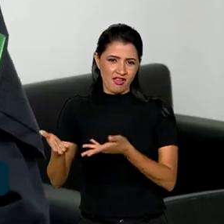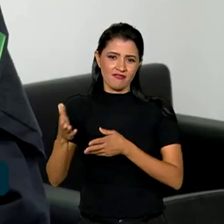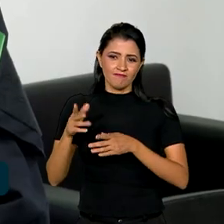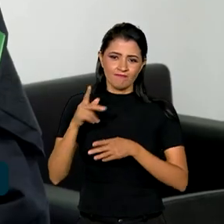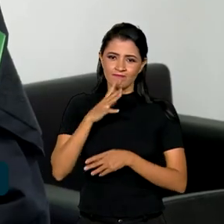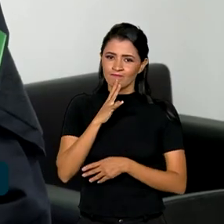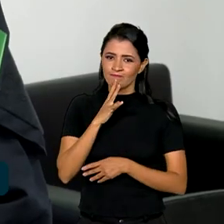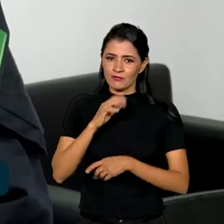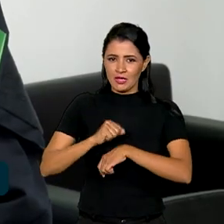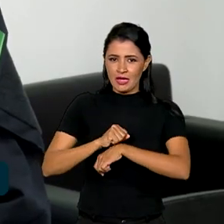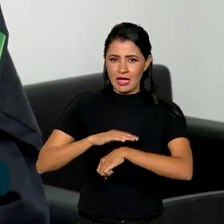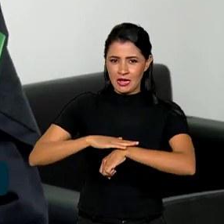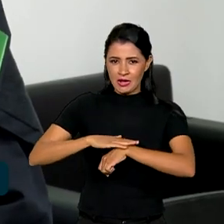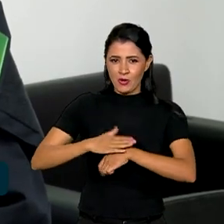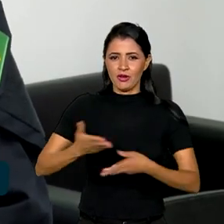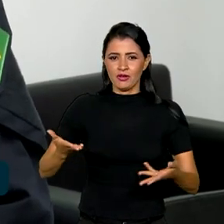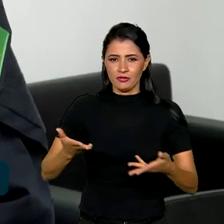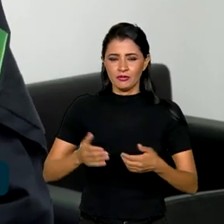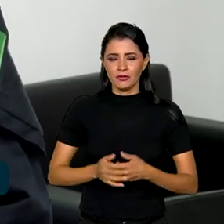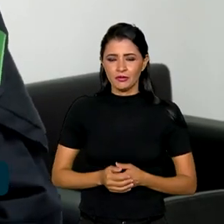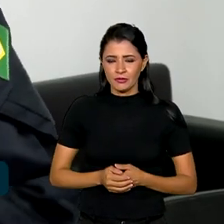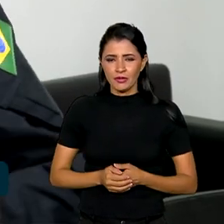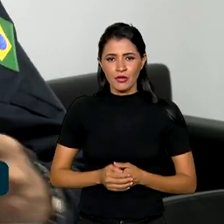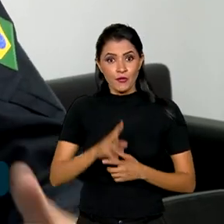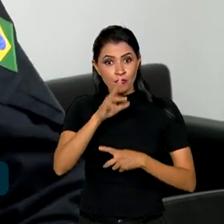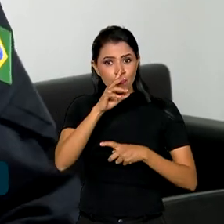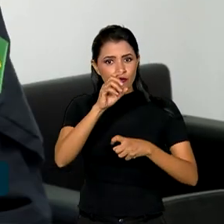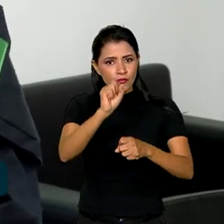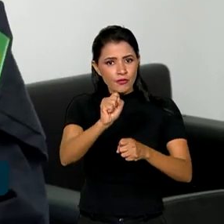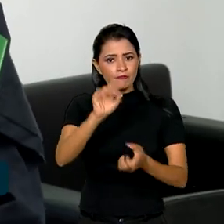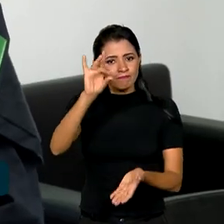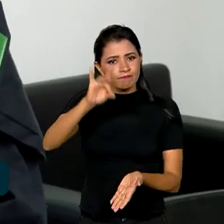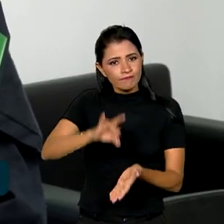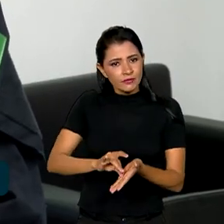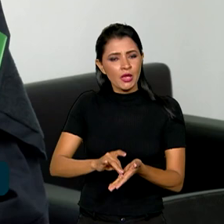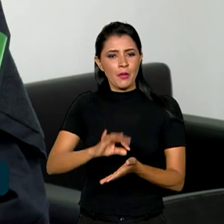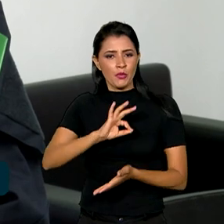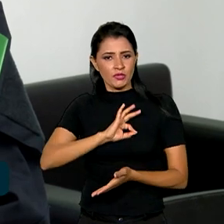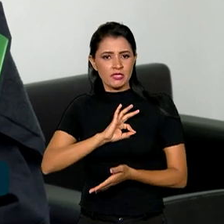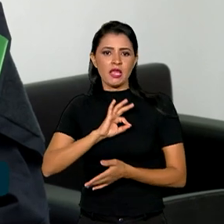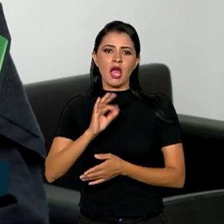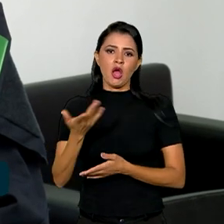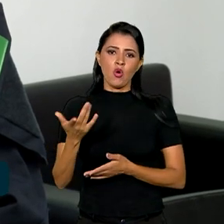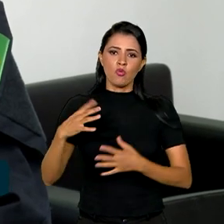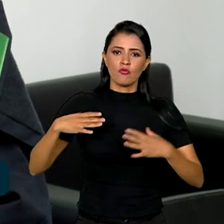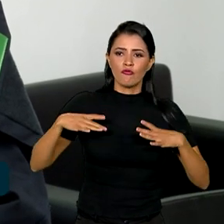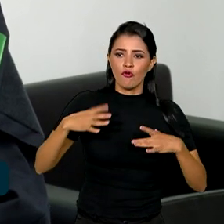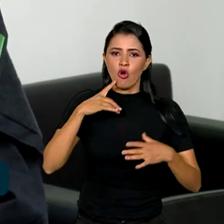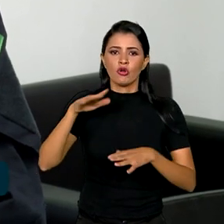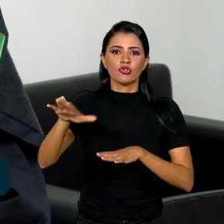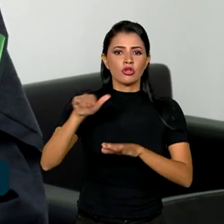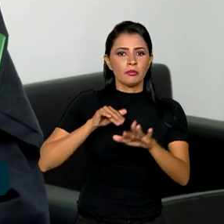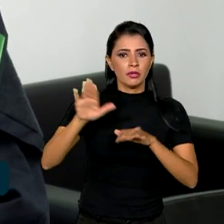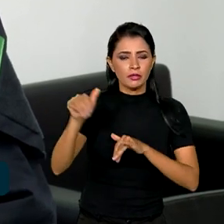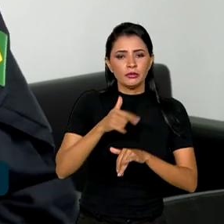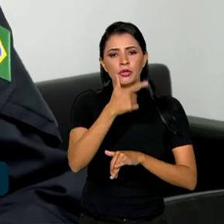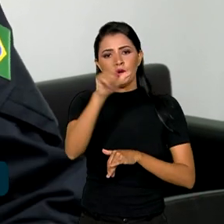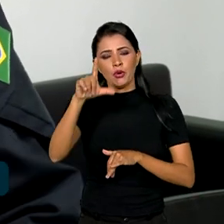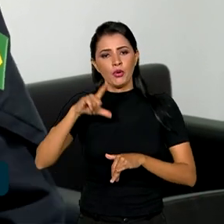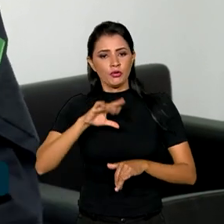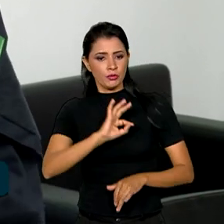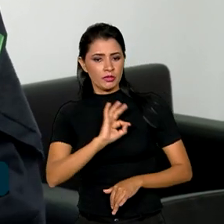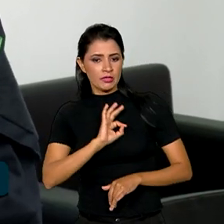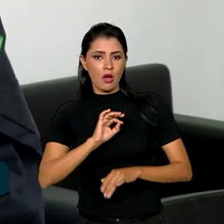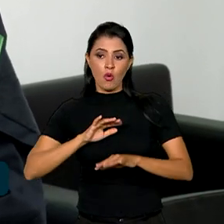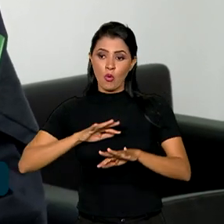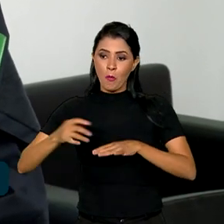Nós reforçamos o efetivo, convocando policiais em folga, movimentando policiais de regiões com menos movimentos para